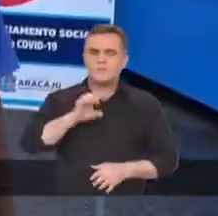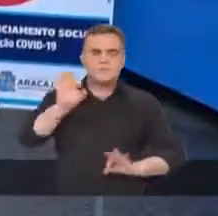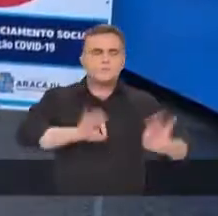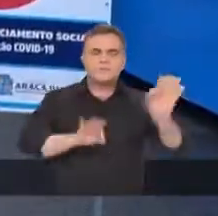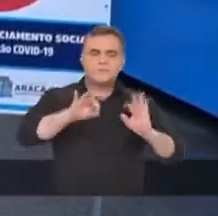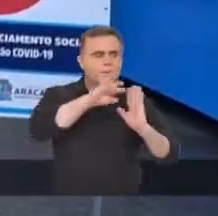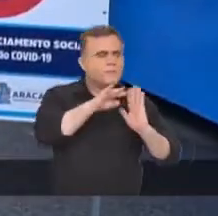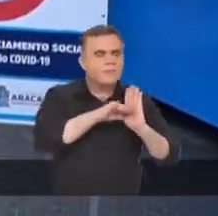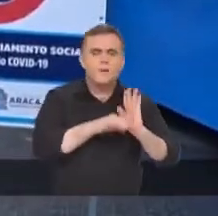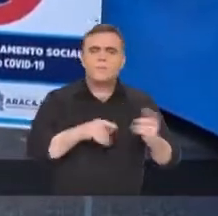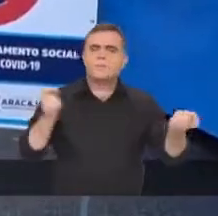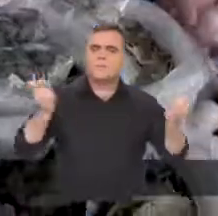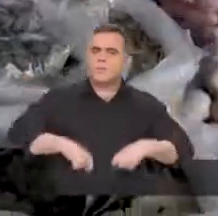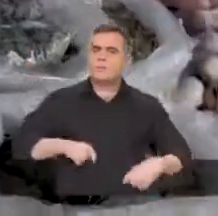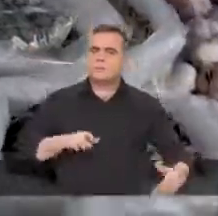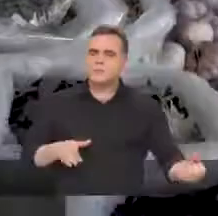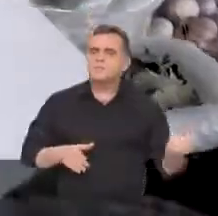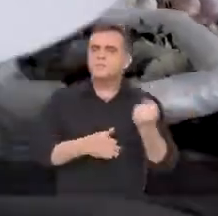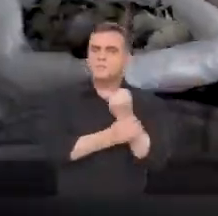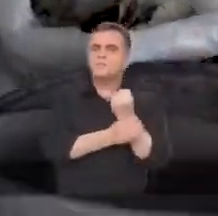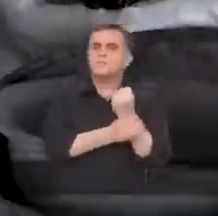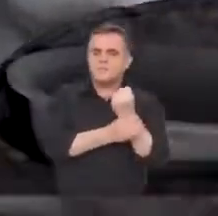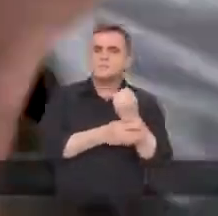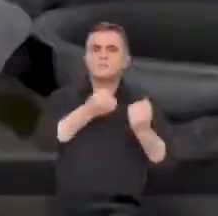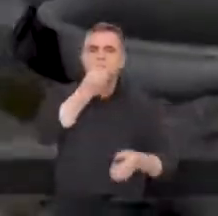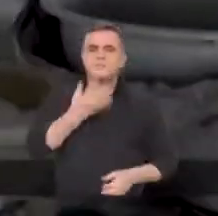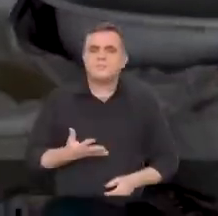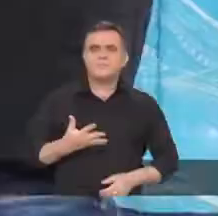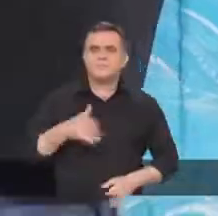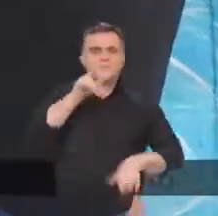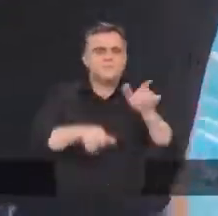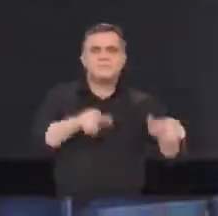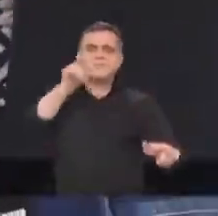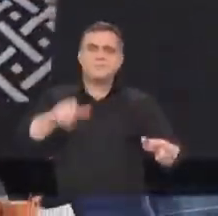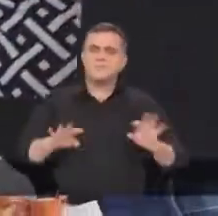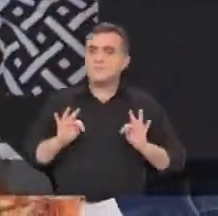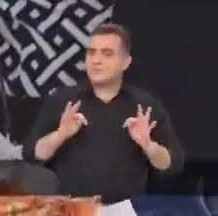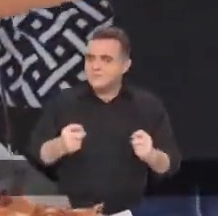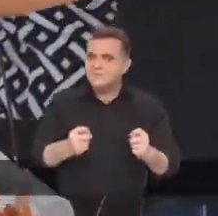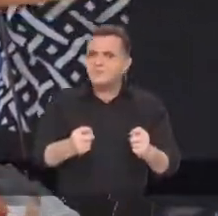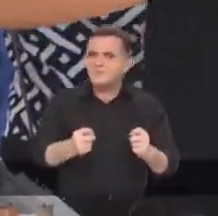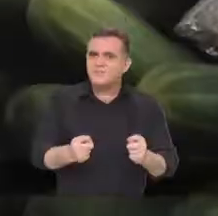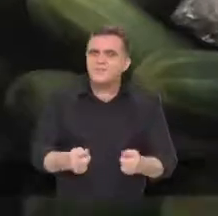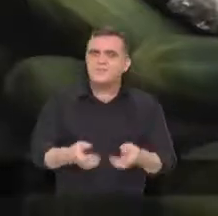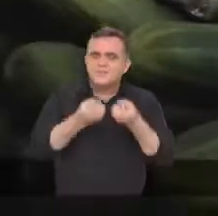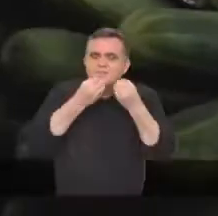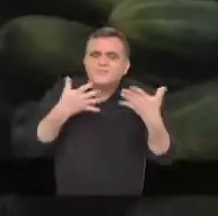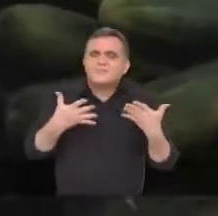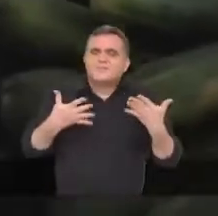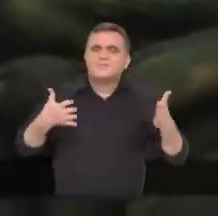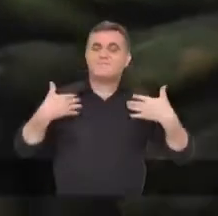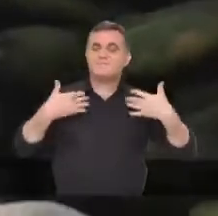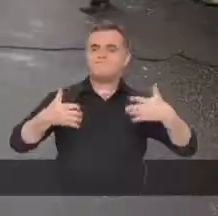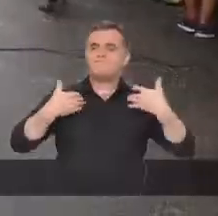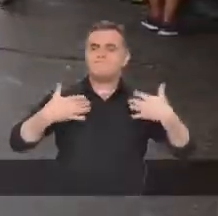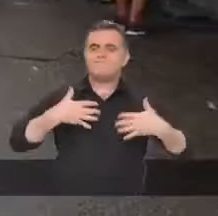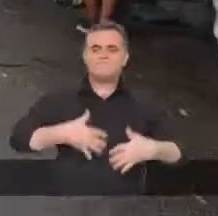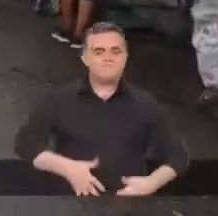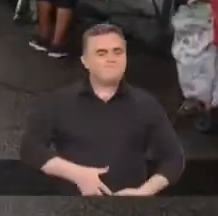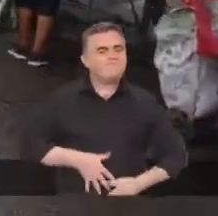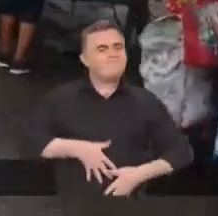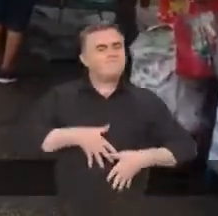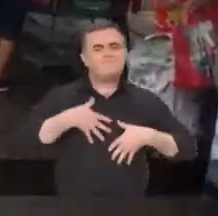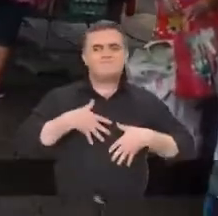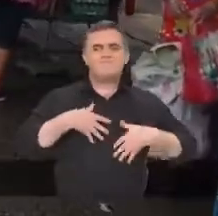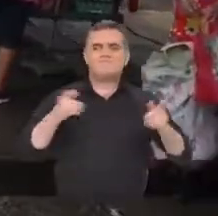reordenou as feiras livres para garantir mais segurança e conforto para fregueses e feirantes. Ficaram mais arejadas, com